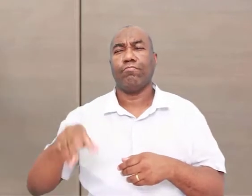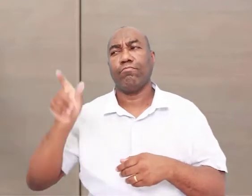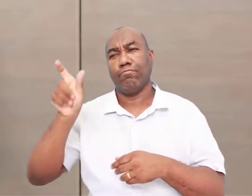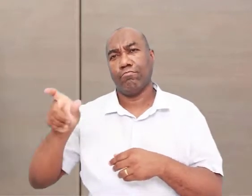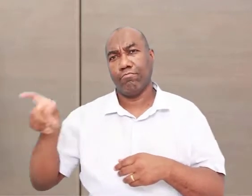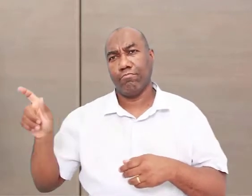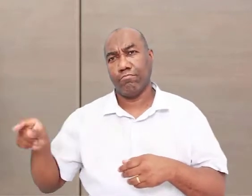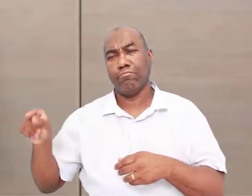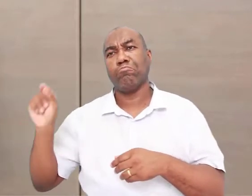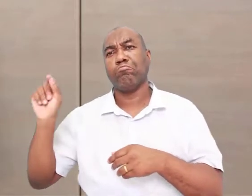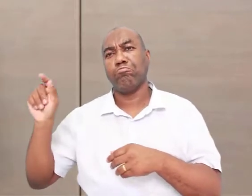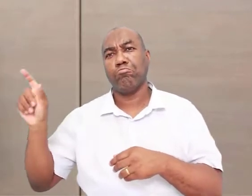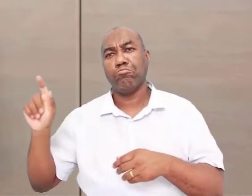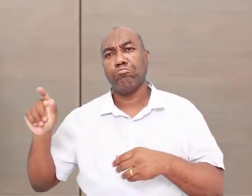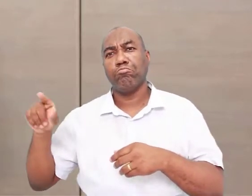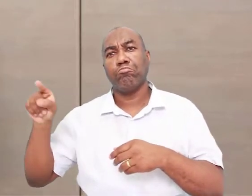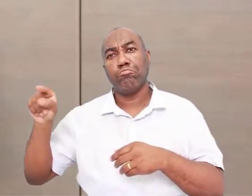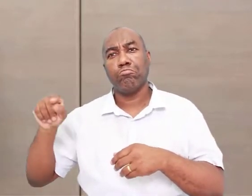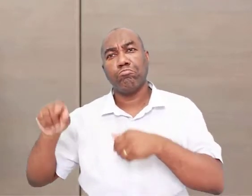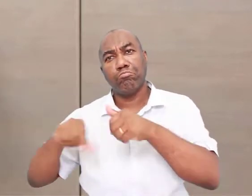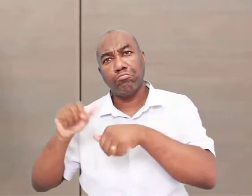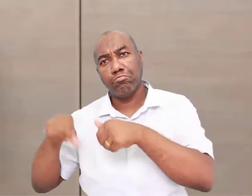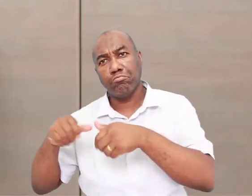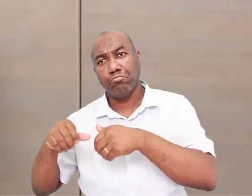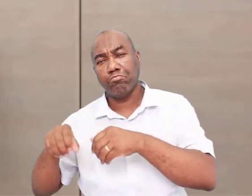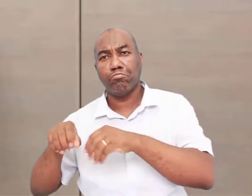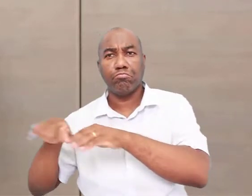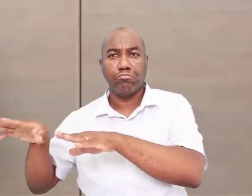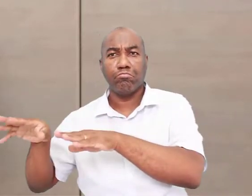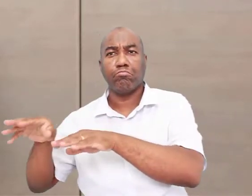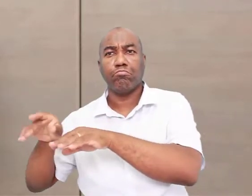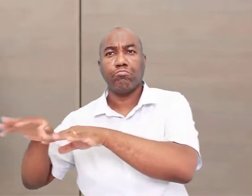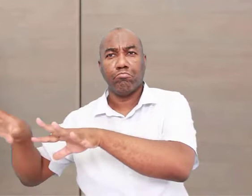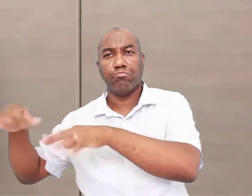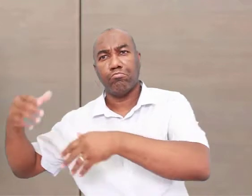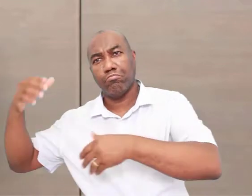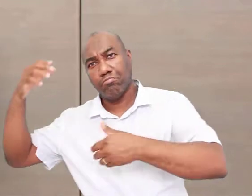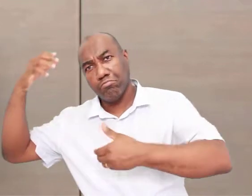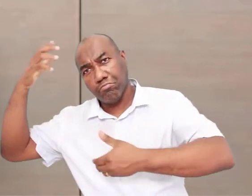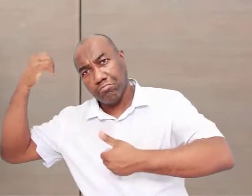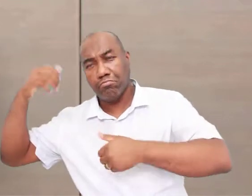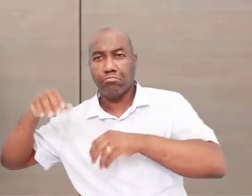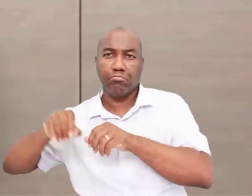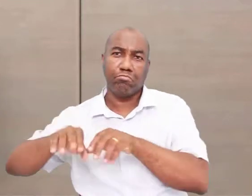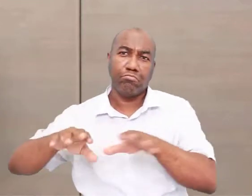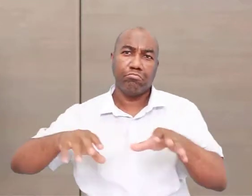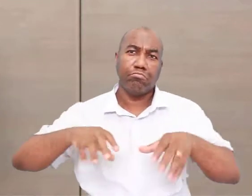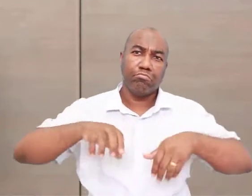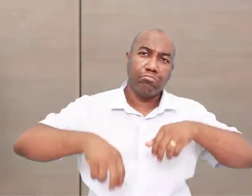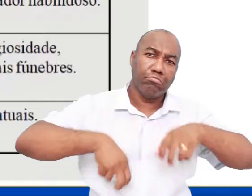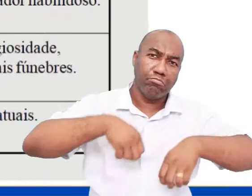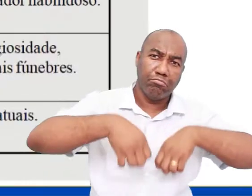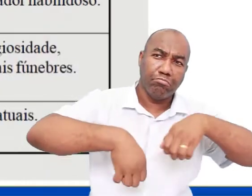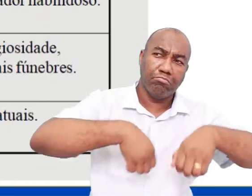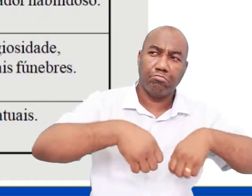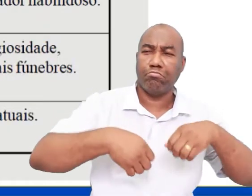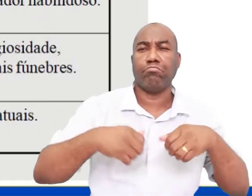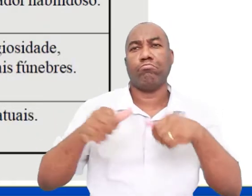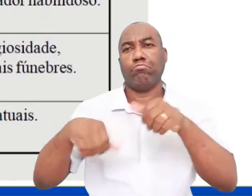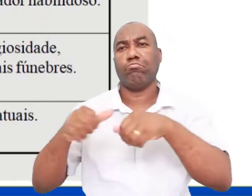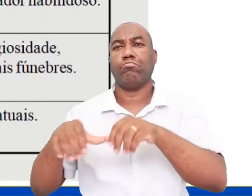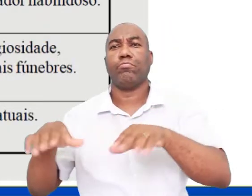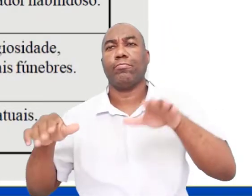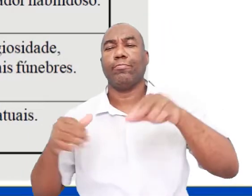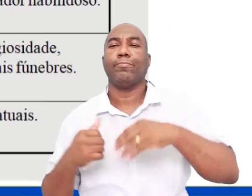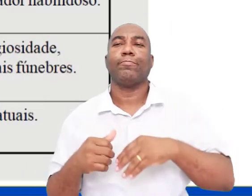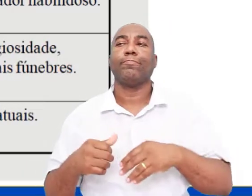origem aos macacos e deu origem ao hominídeo, né? A espécie mais antiga de hominídeo é o Australopithecus. E depois dele